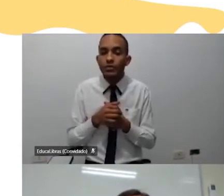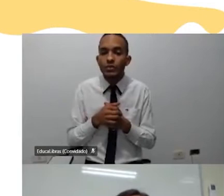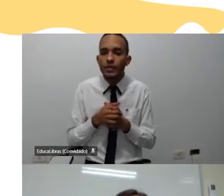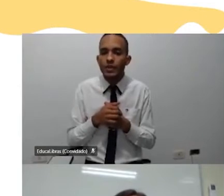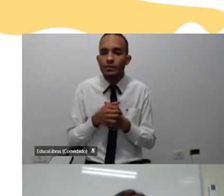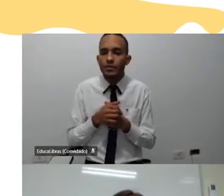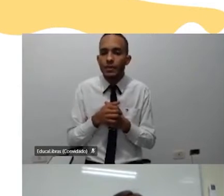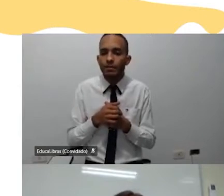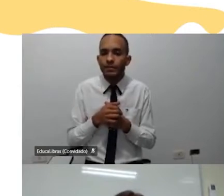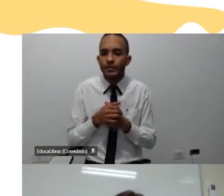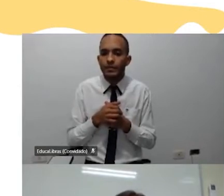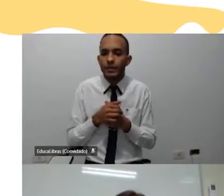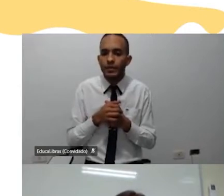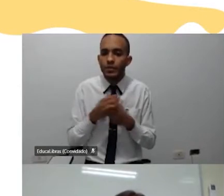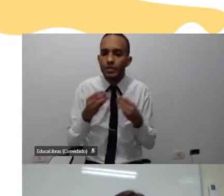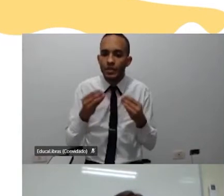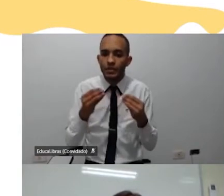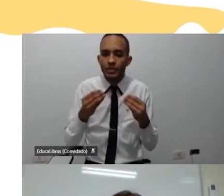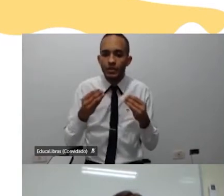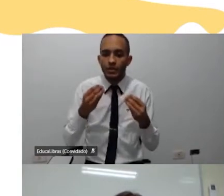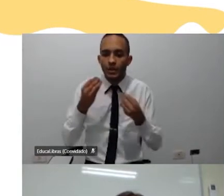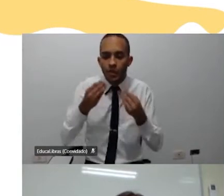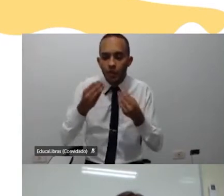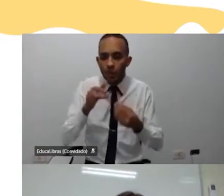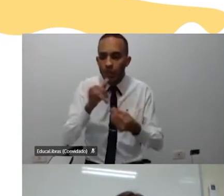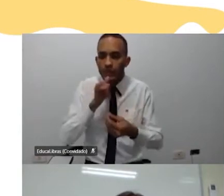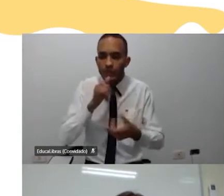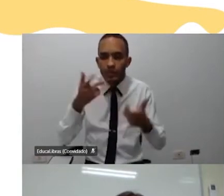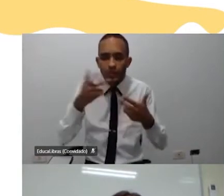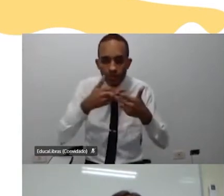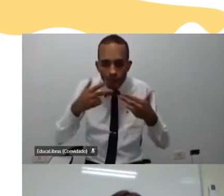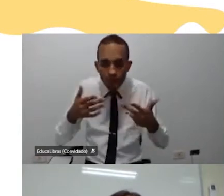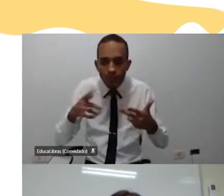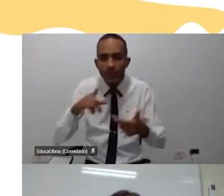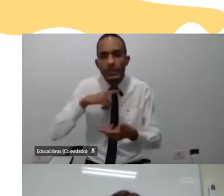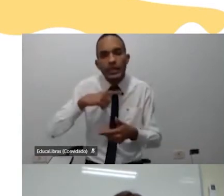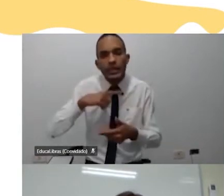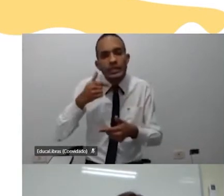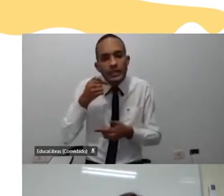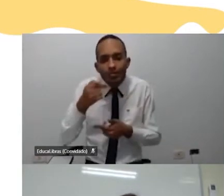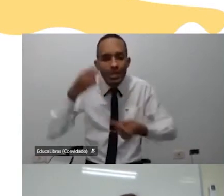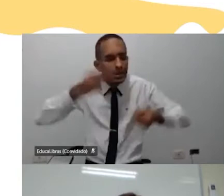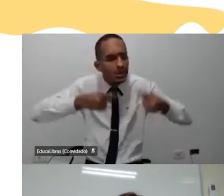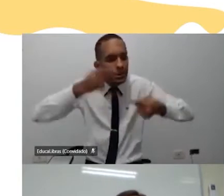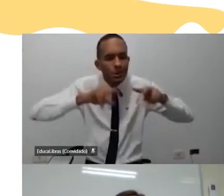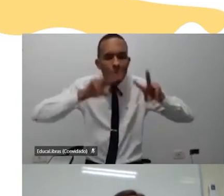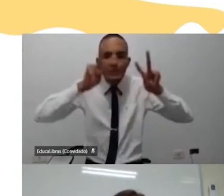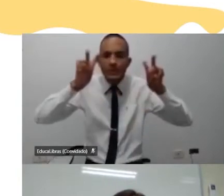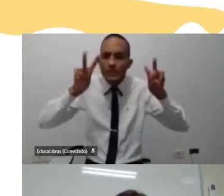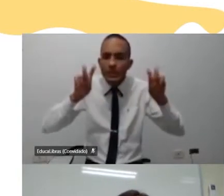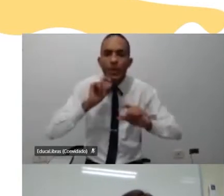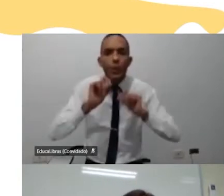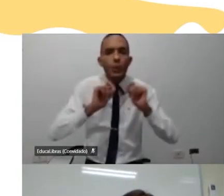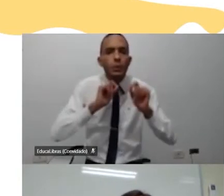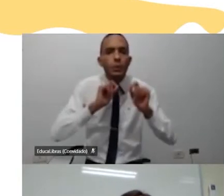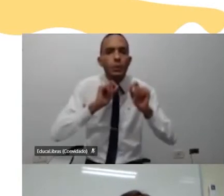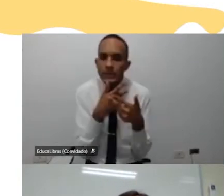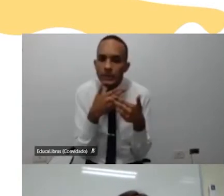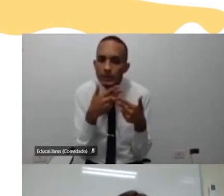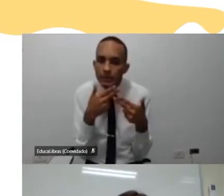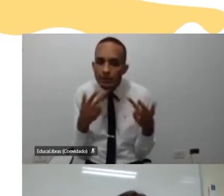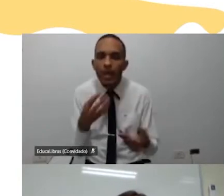a gente precisa pensar nisso, nós temos, nas últimas semanas, discutido assuntos riquíssimos,